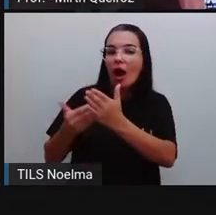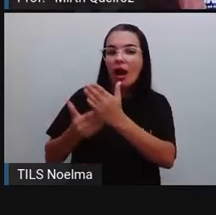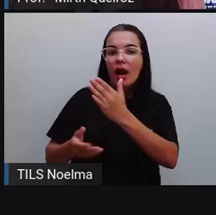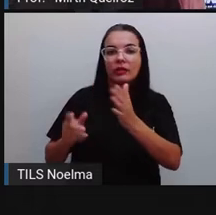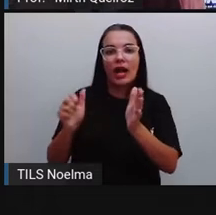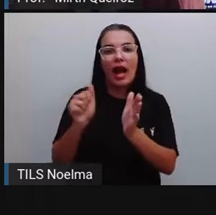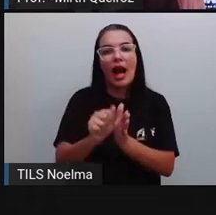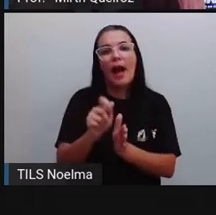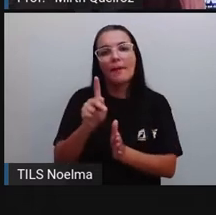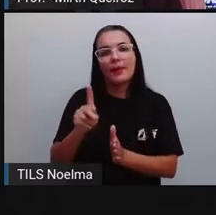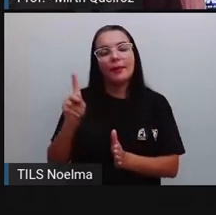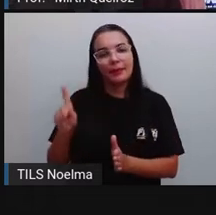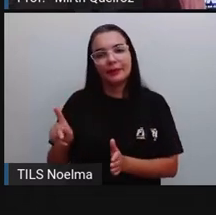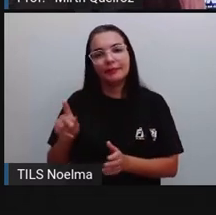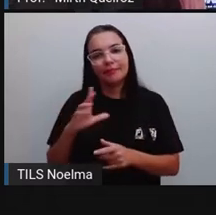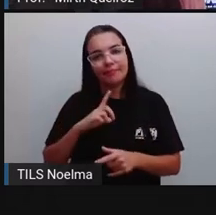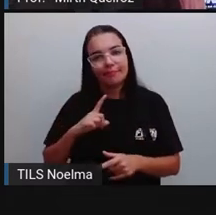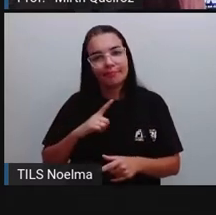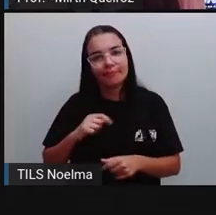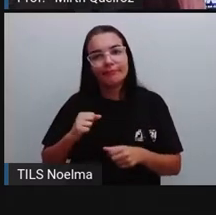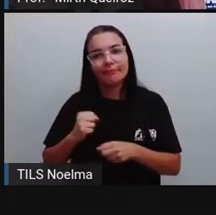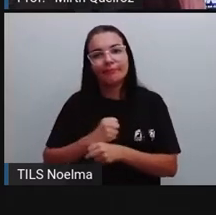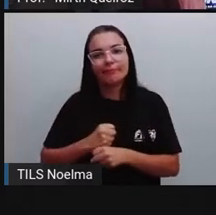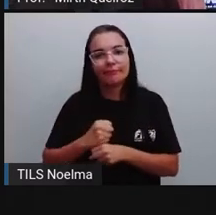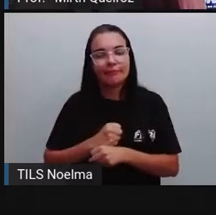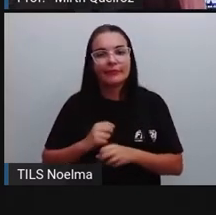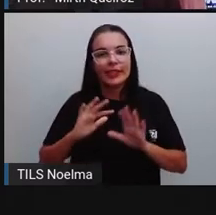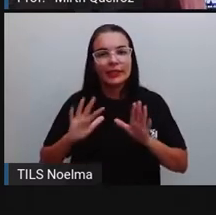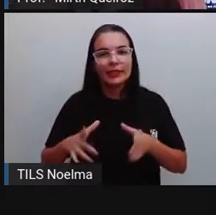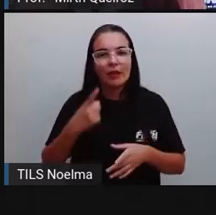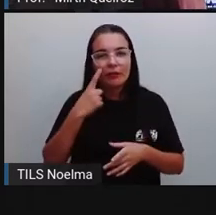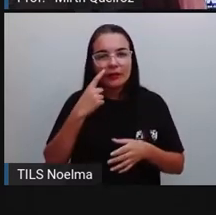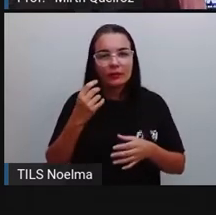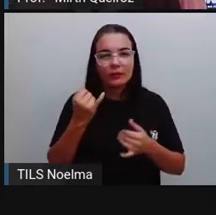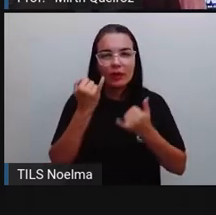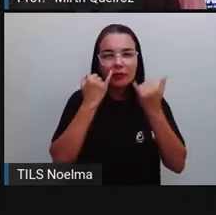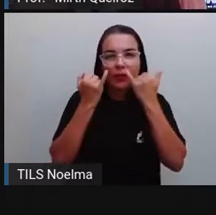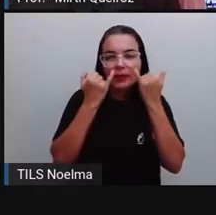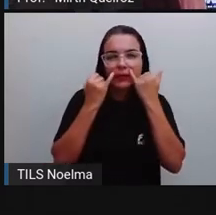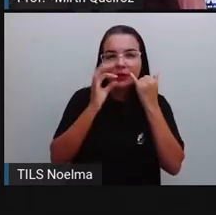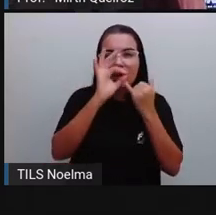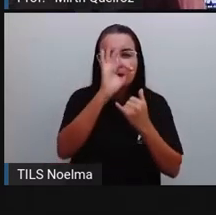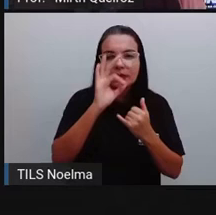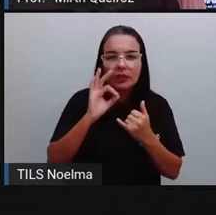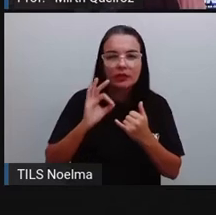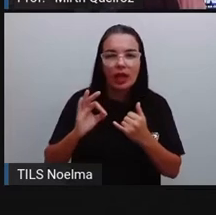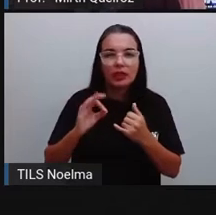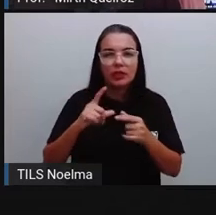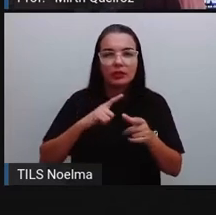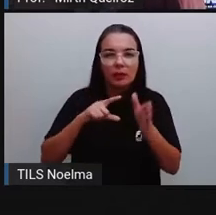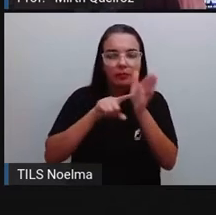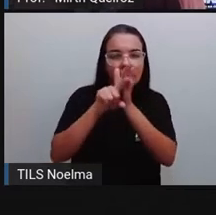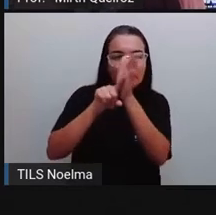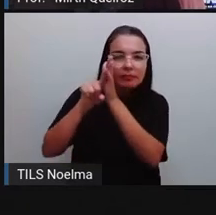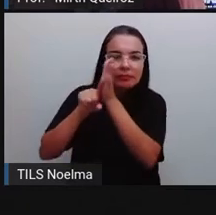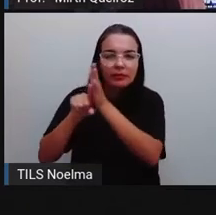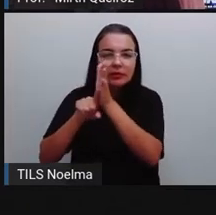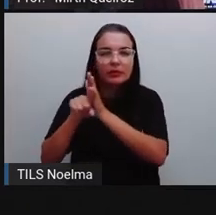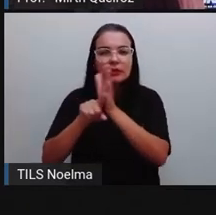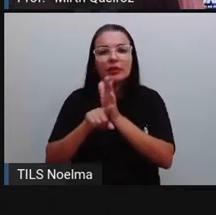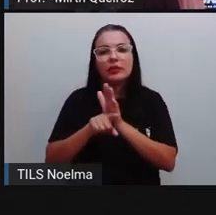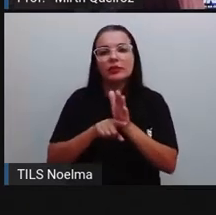aplicativos no ano, conforme levantado. Um levantamento foi feito aí pela